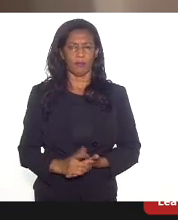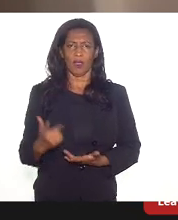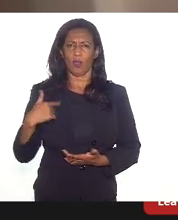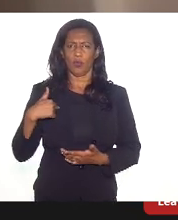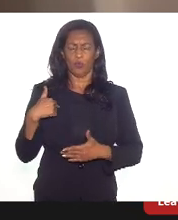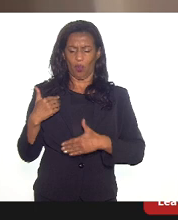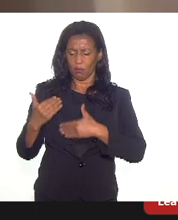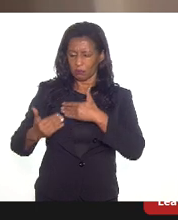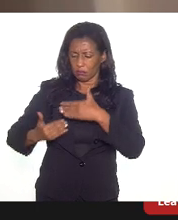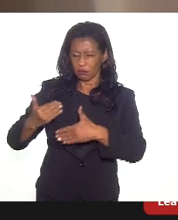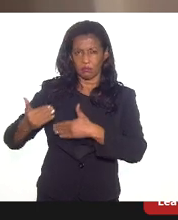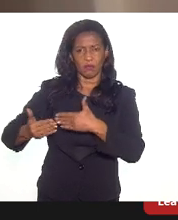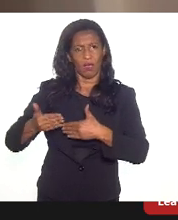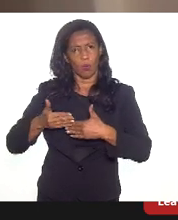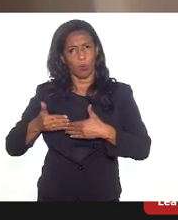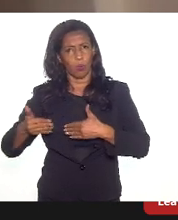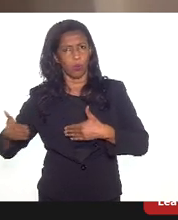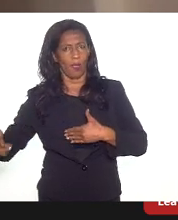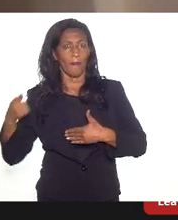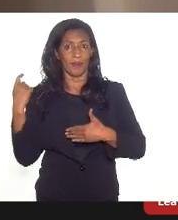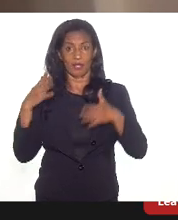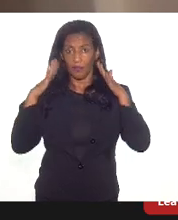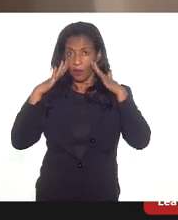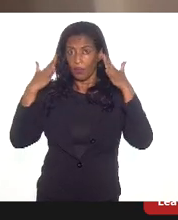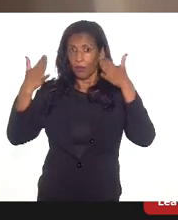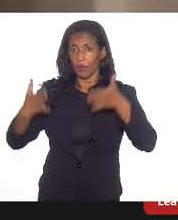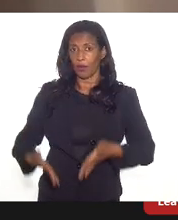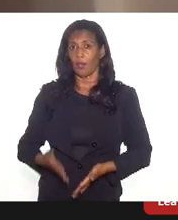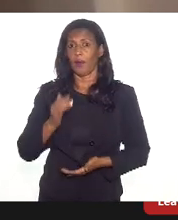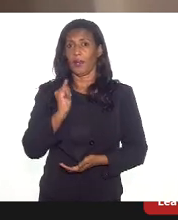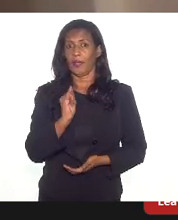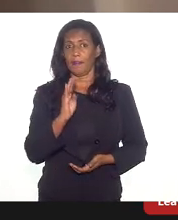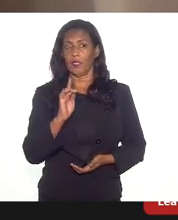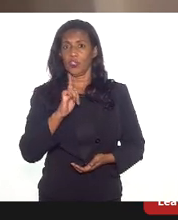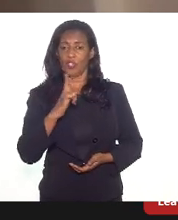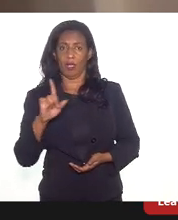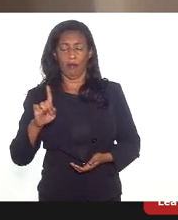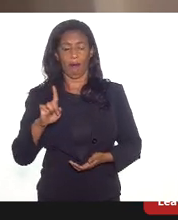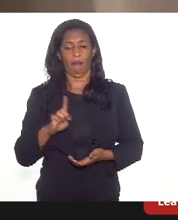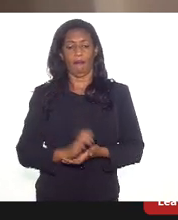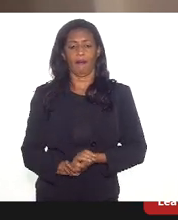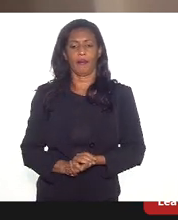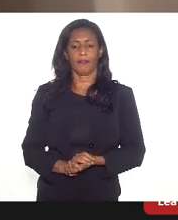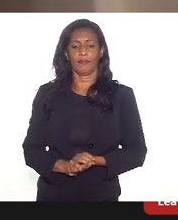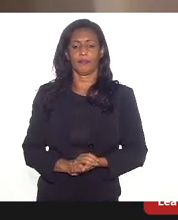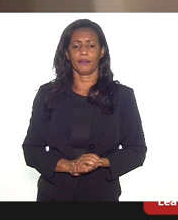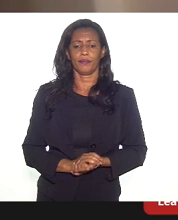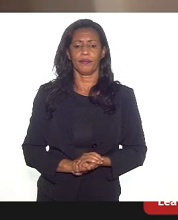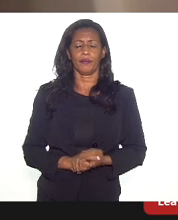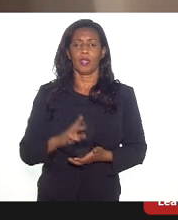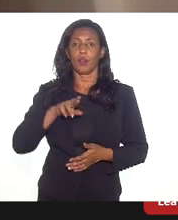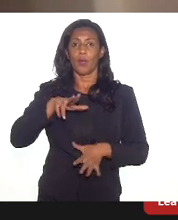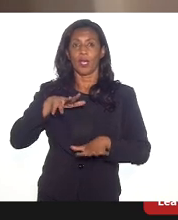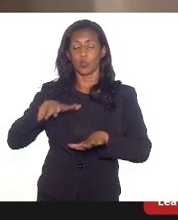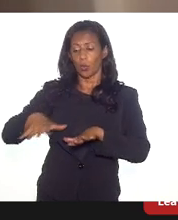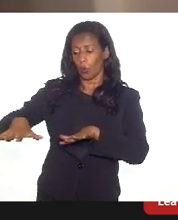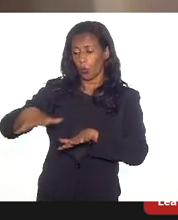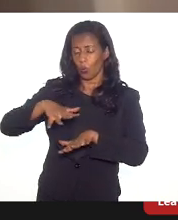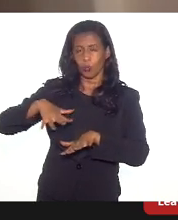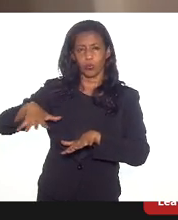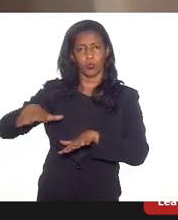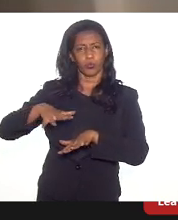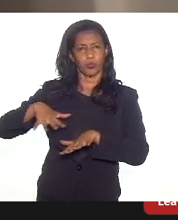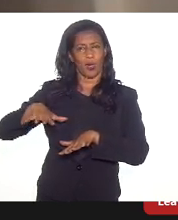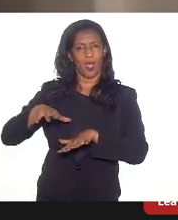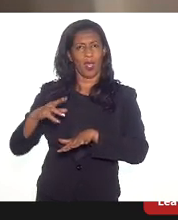ele precisa continuar focando o seu IBGE, Império Municipal, não ser apenas uma área de urbanismo, da